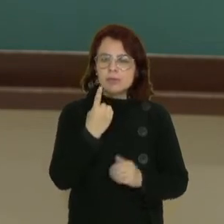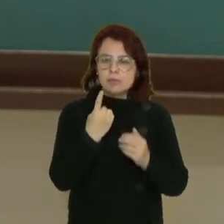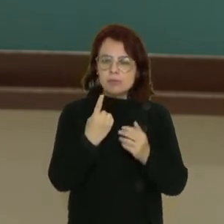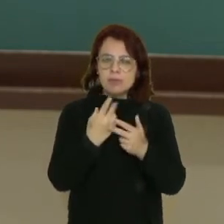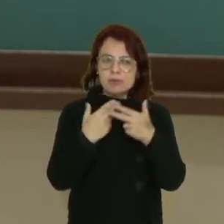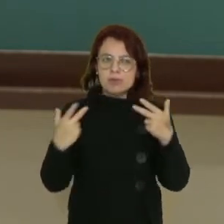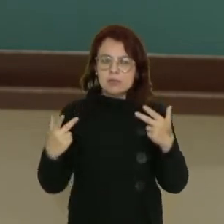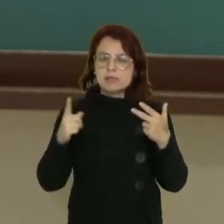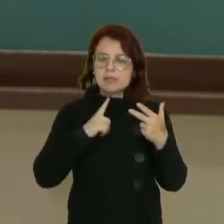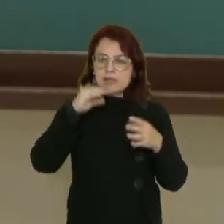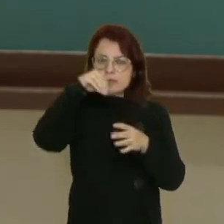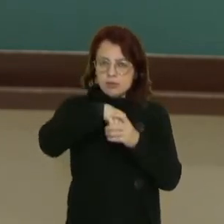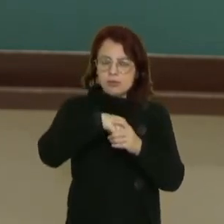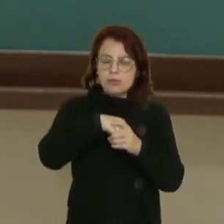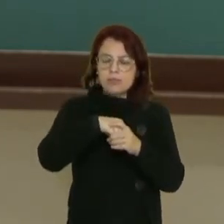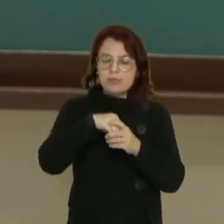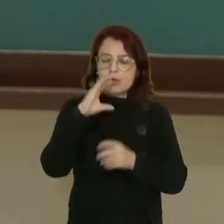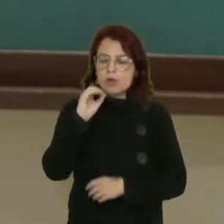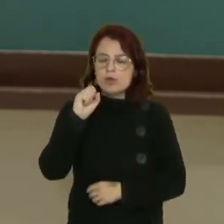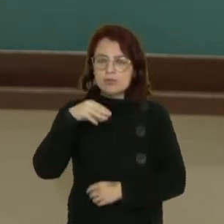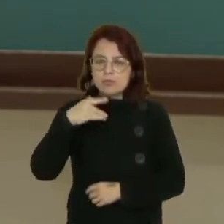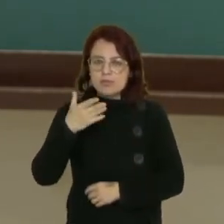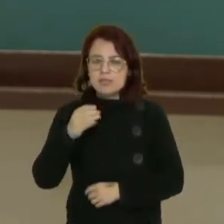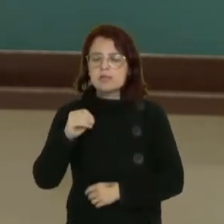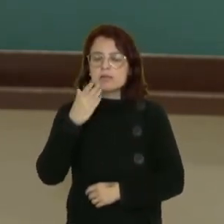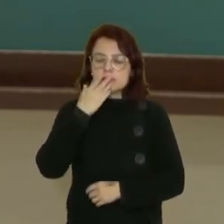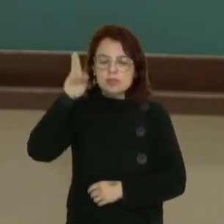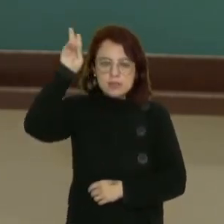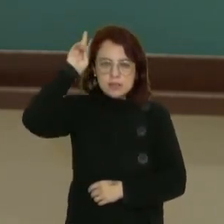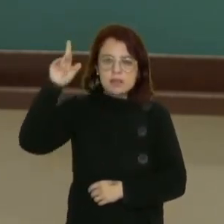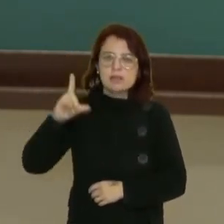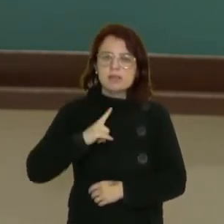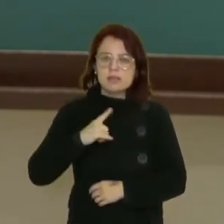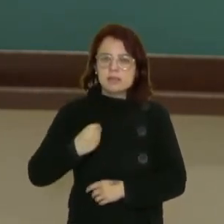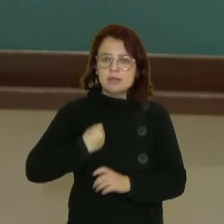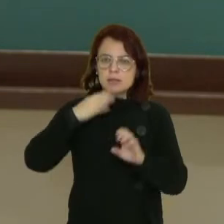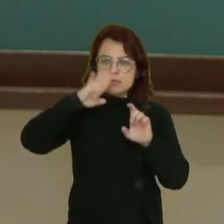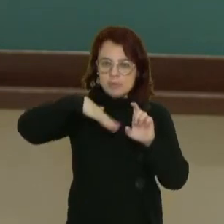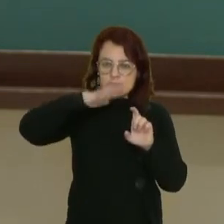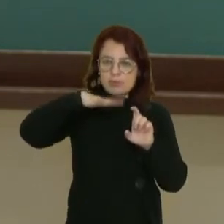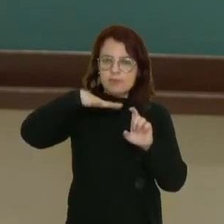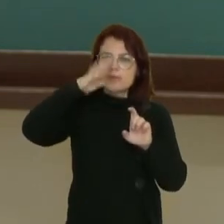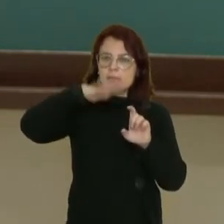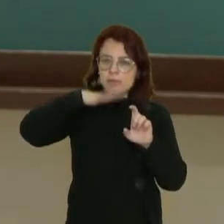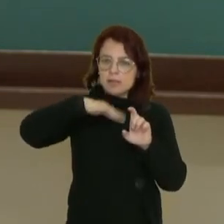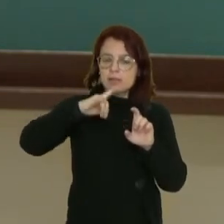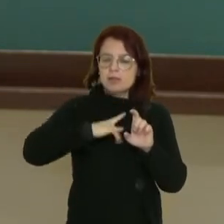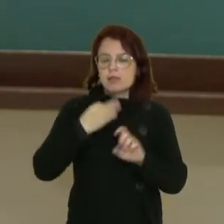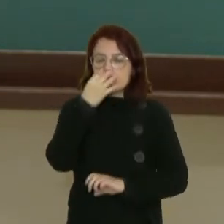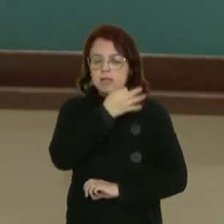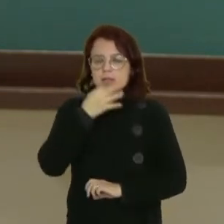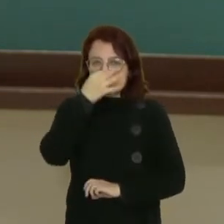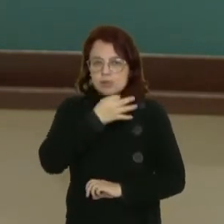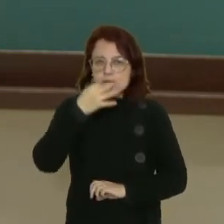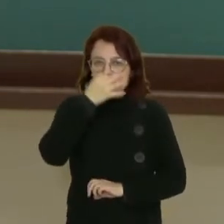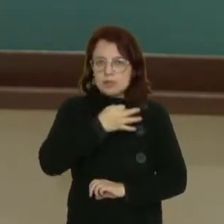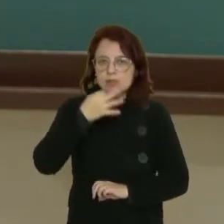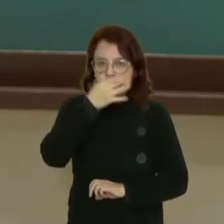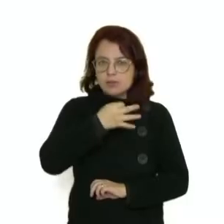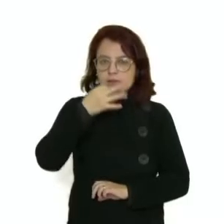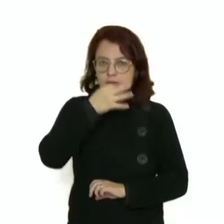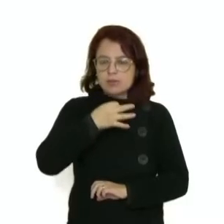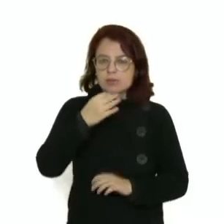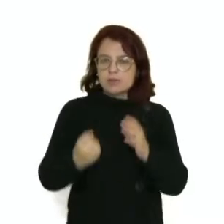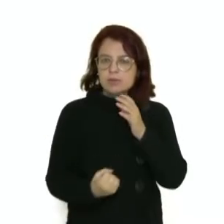a cosmovisão indígena são os mitos. Os mitos são narrativas baseadas na